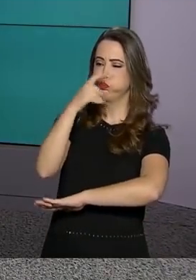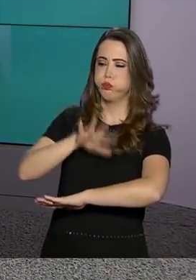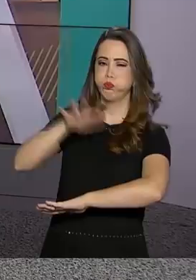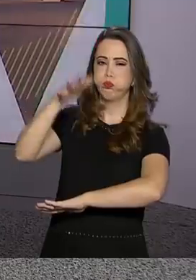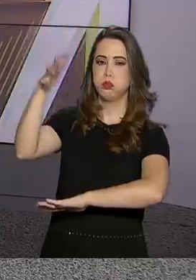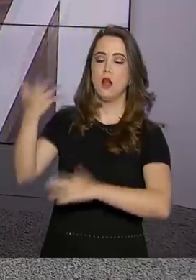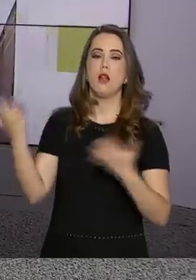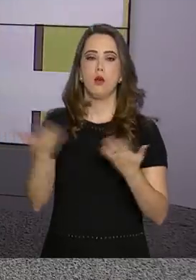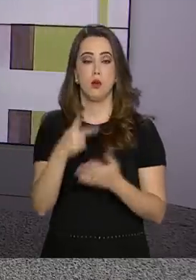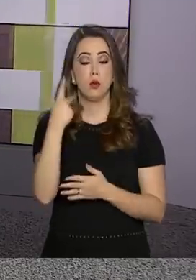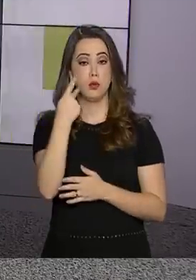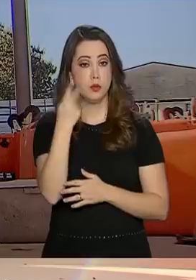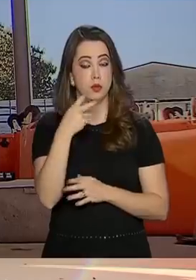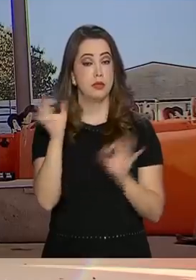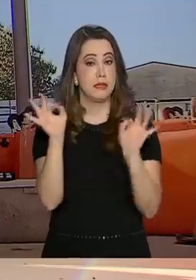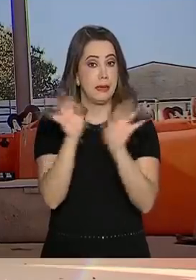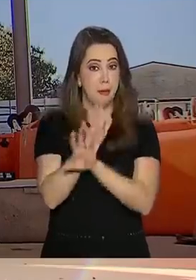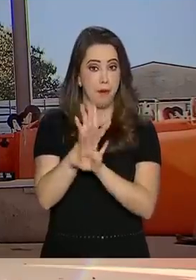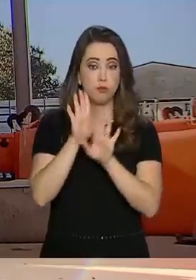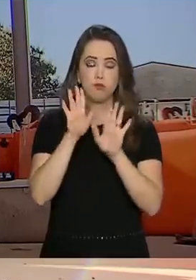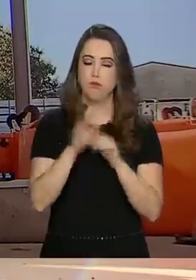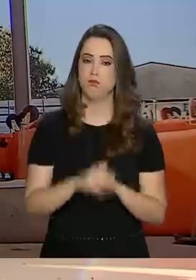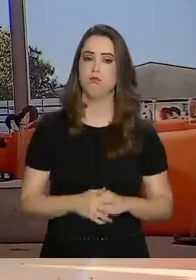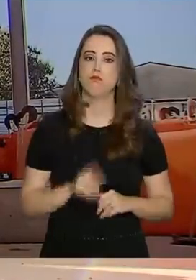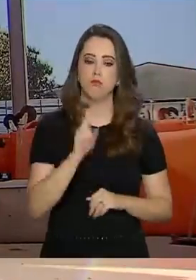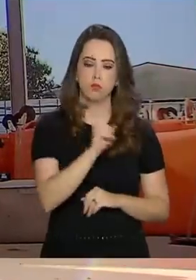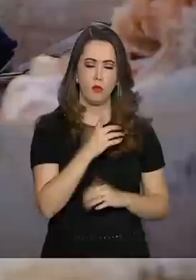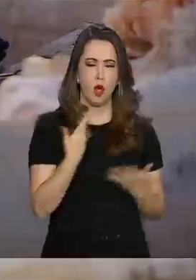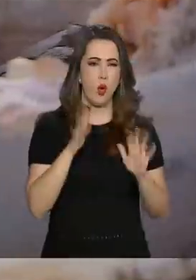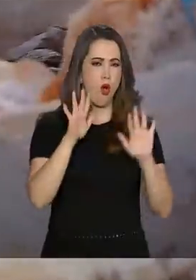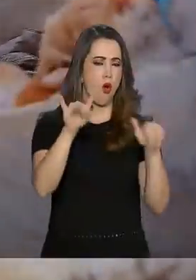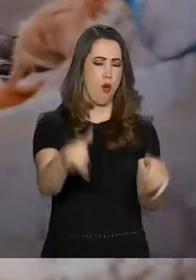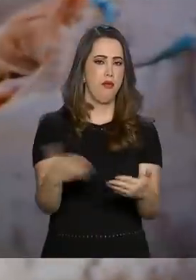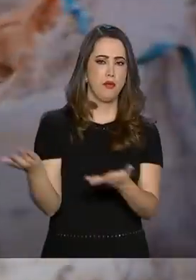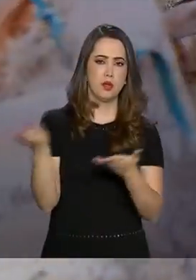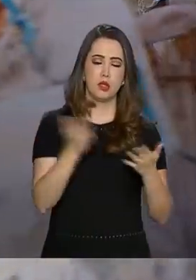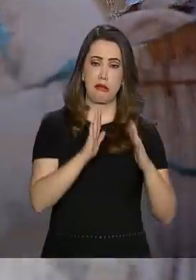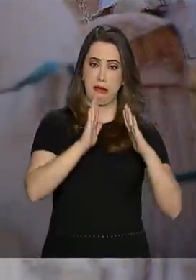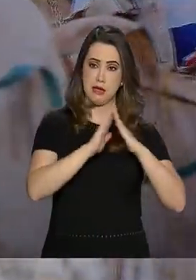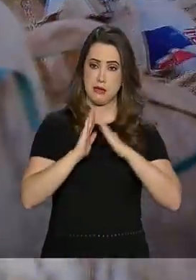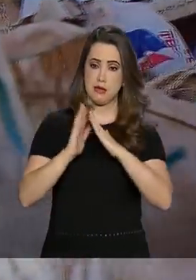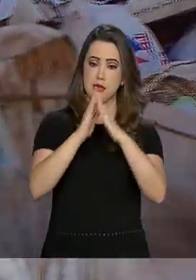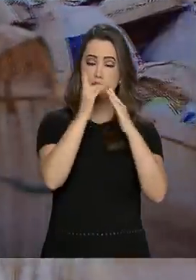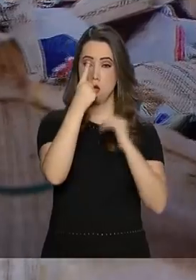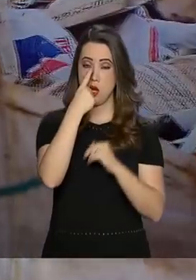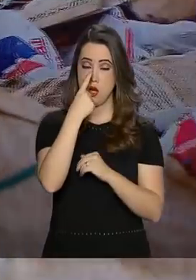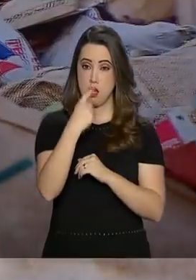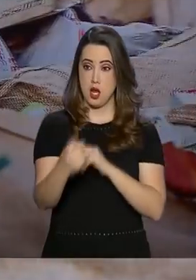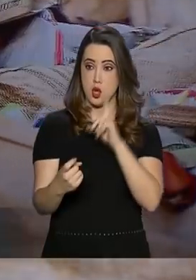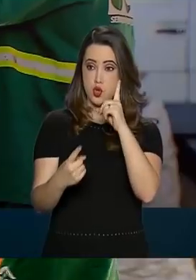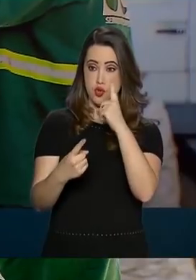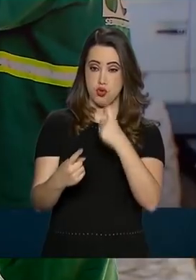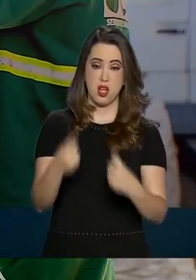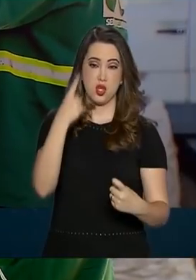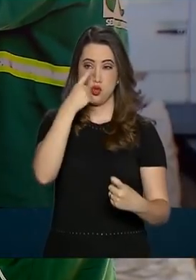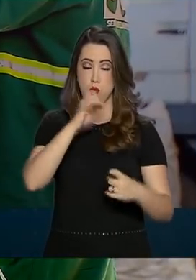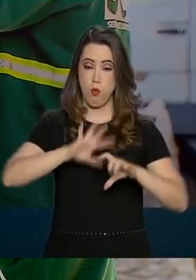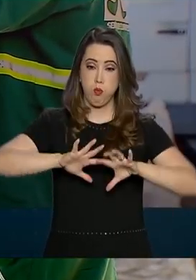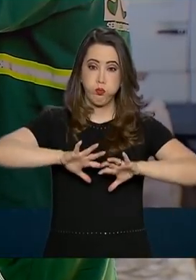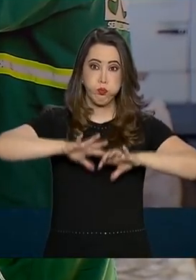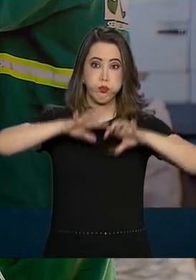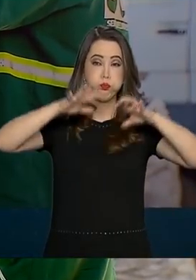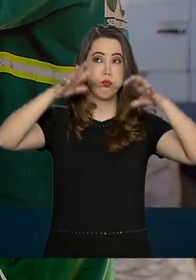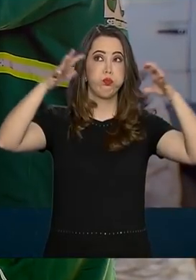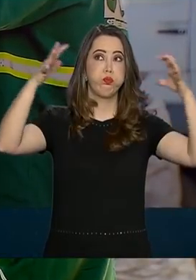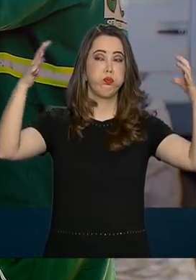com esse problema. Com o fim do recebimento de resíduos domiciliares no lixão da estrutural, o maior a céu